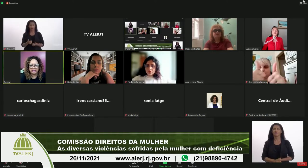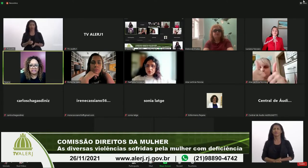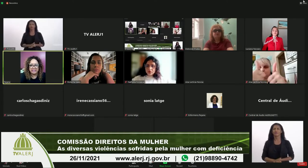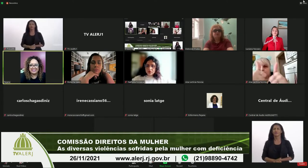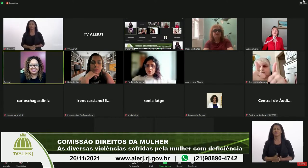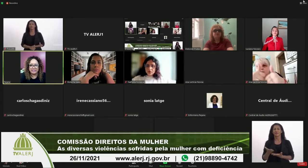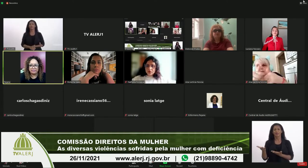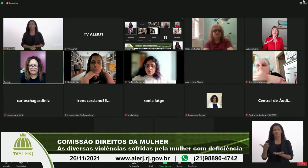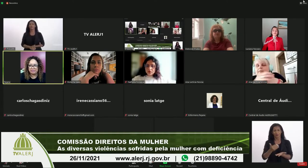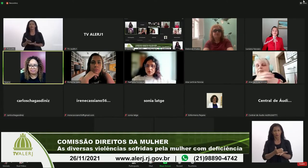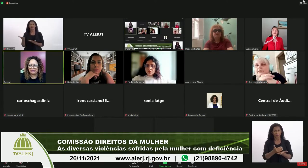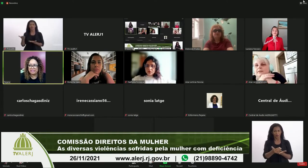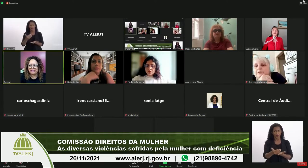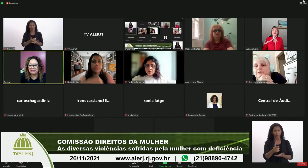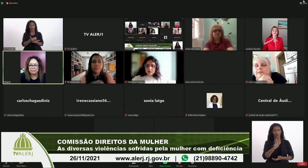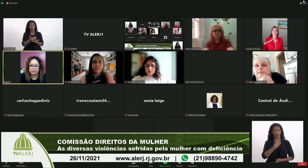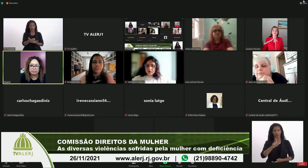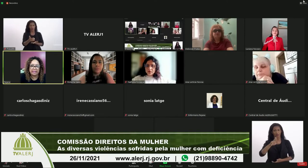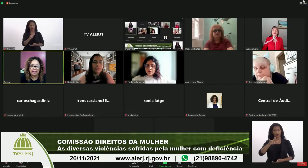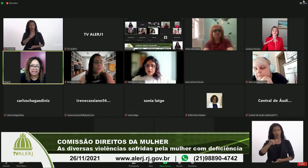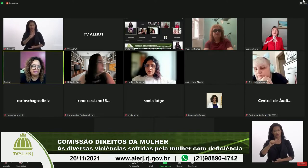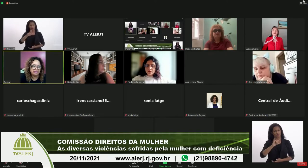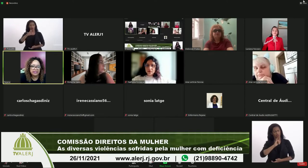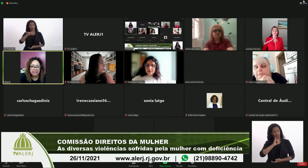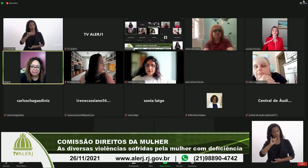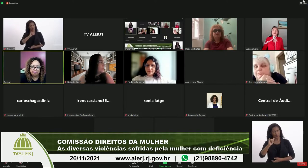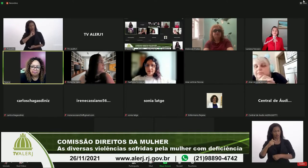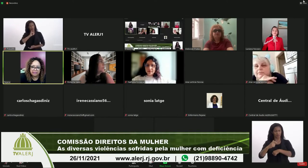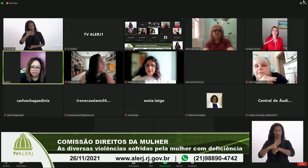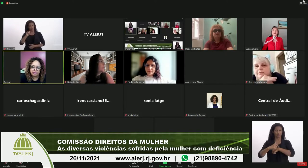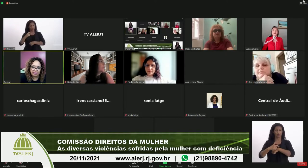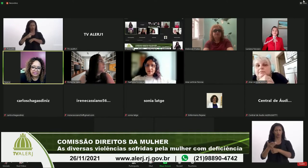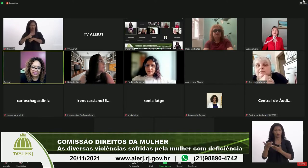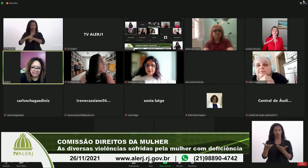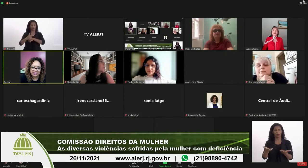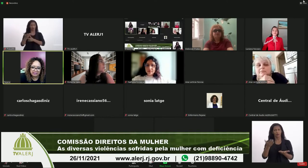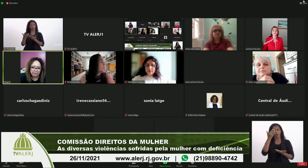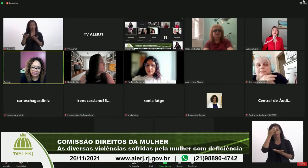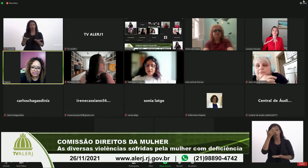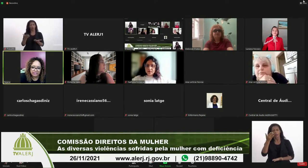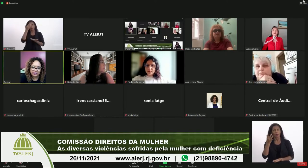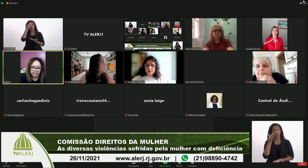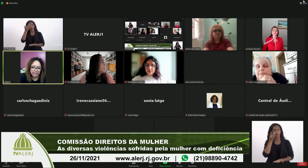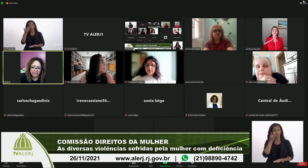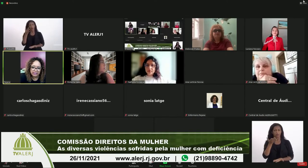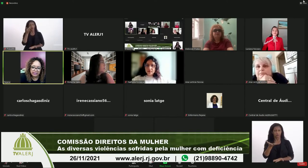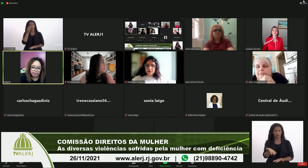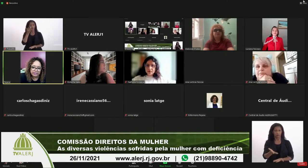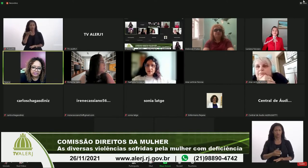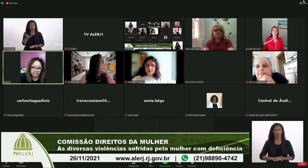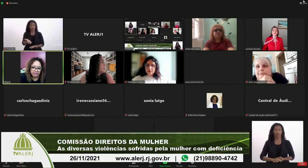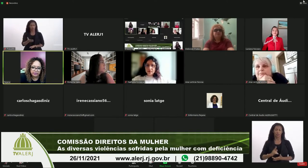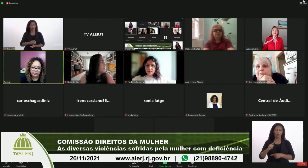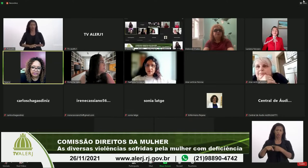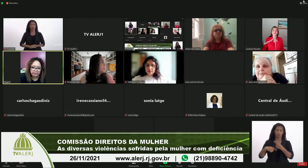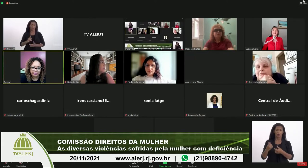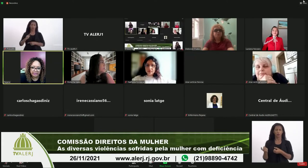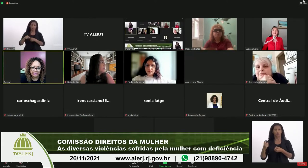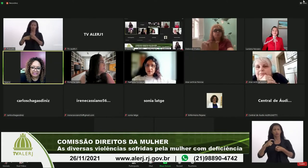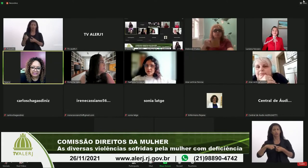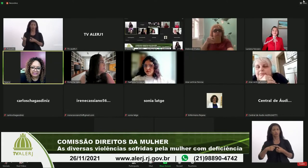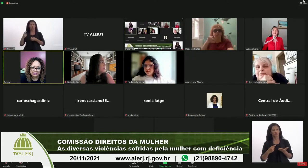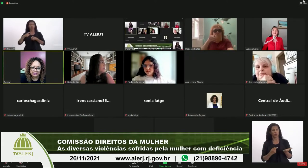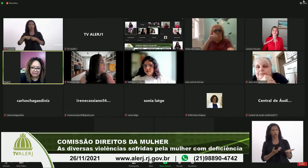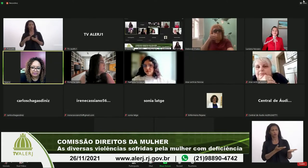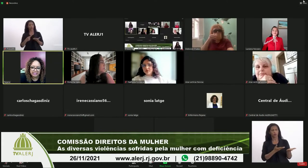e a gente avisa pra você muito obrigado pela sua presença aqui com a gente depois a gente volta com a